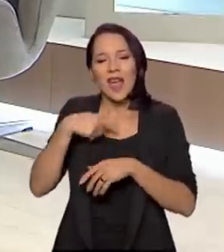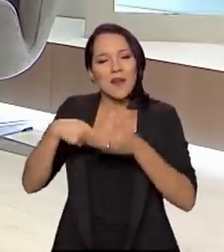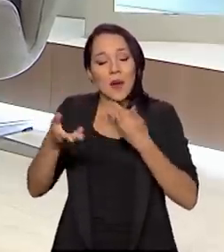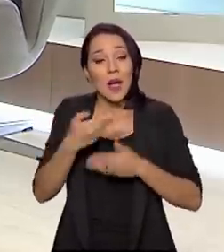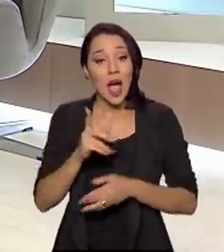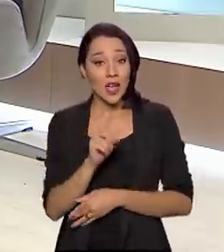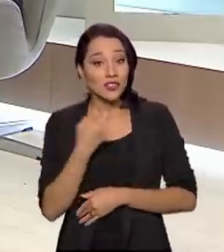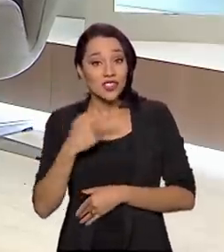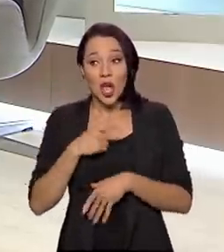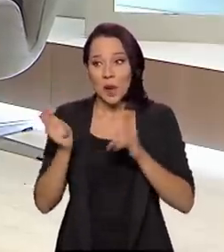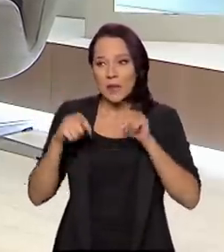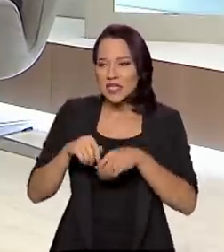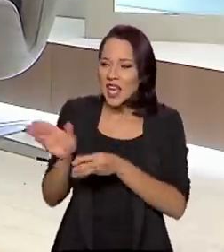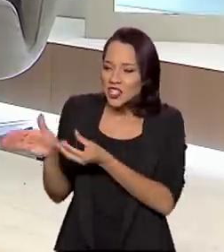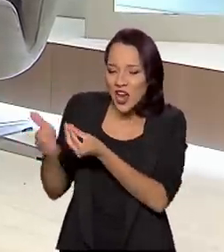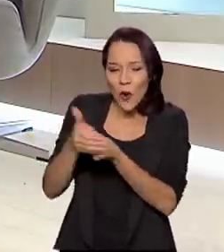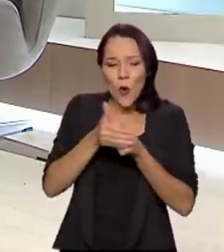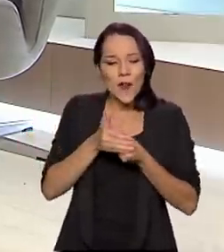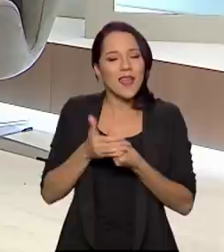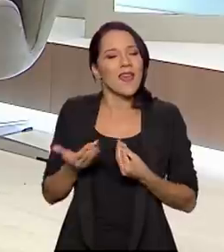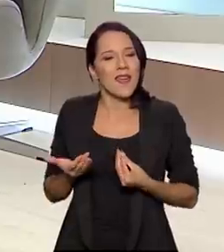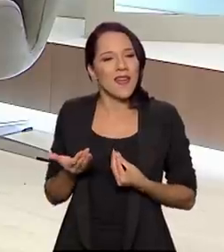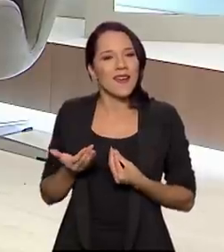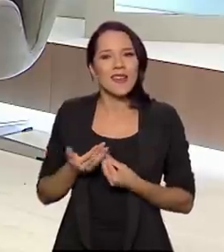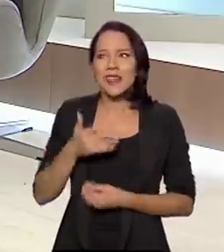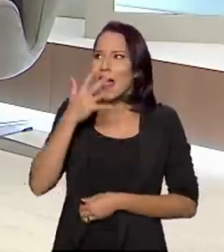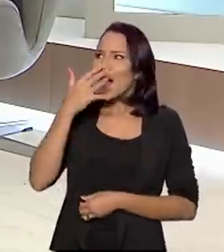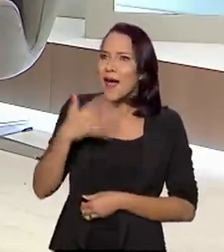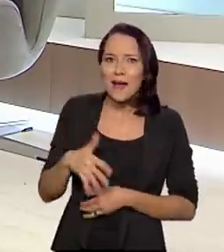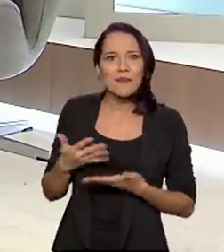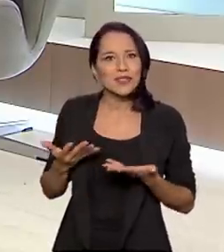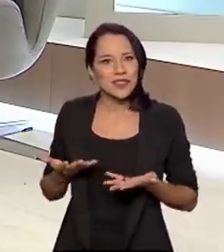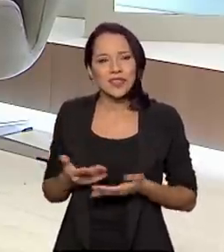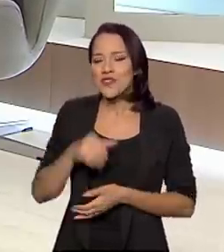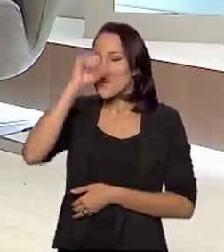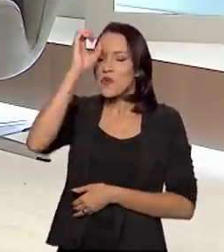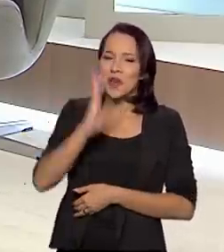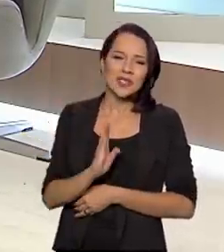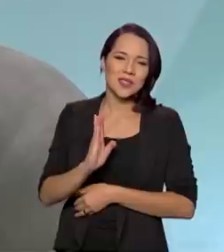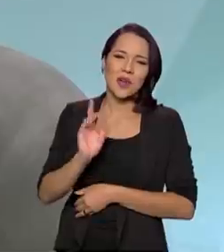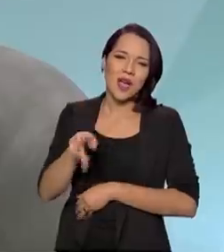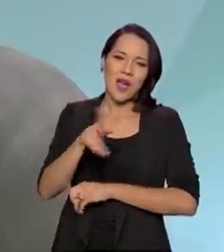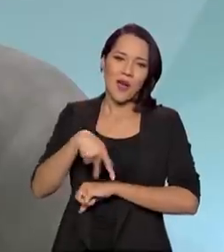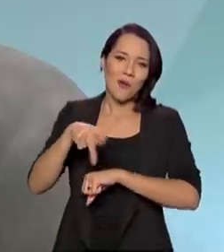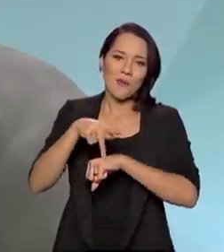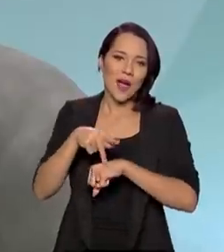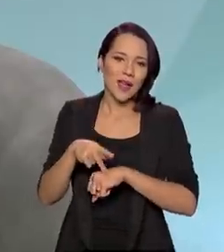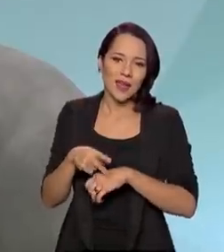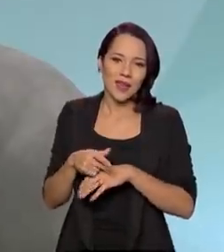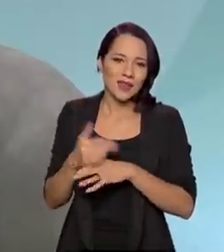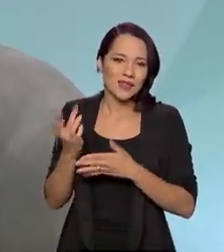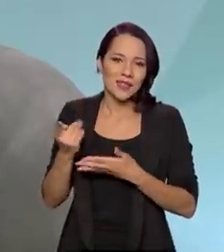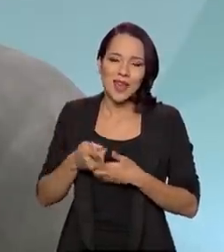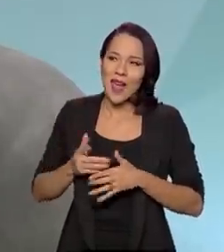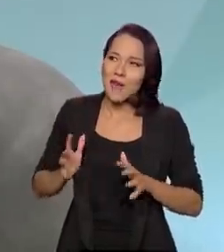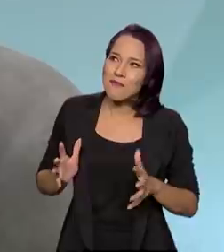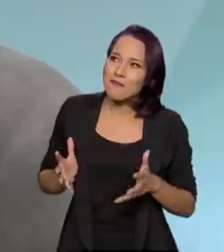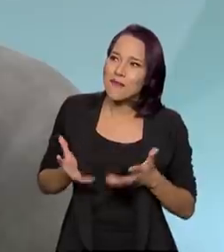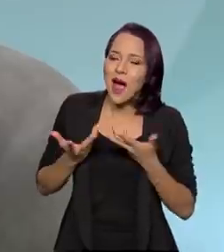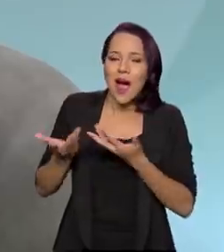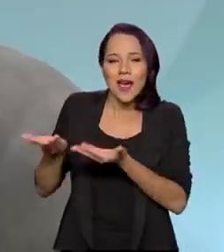uma capacidade de abrigar impressionante, né? O Brasil é um país que é pródigo em